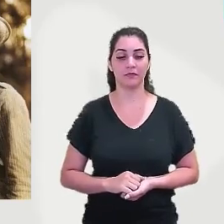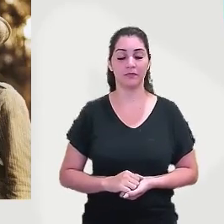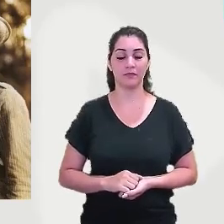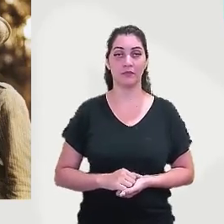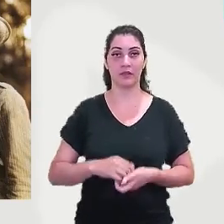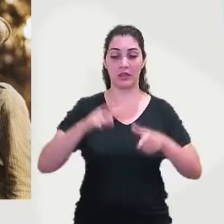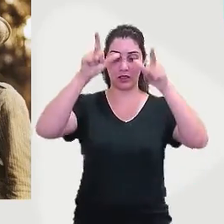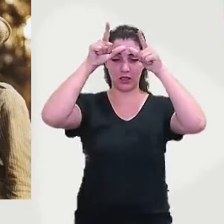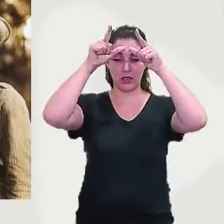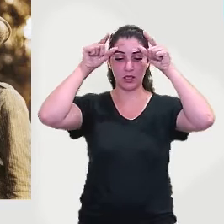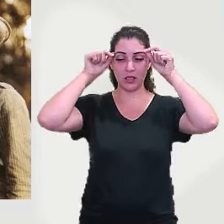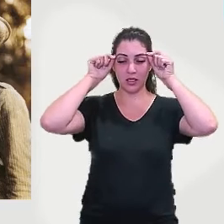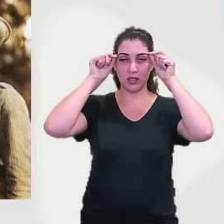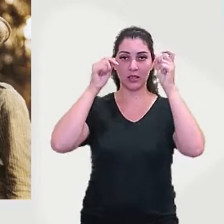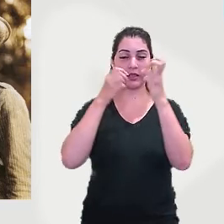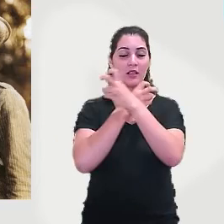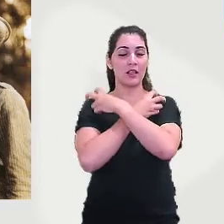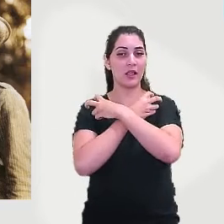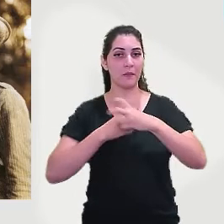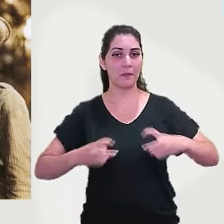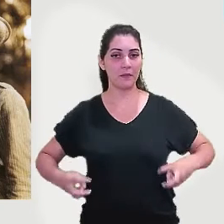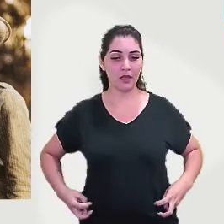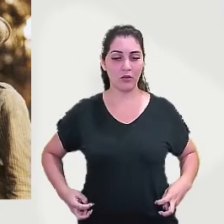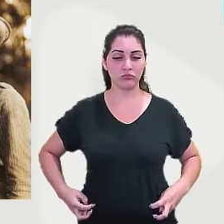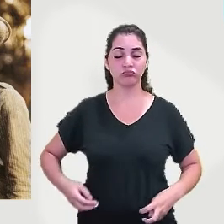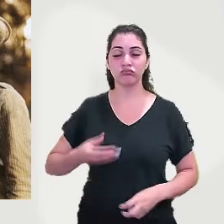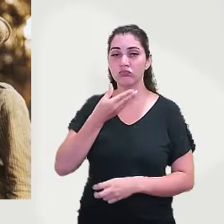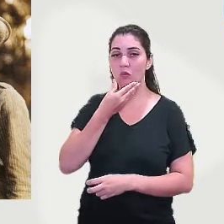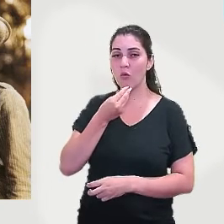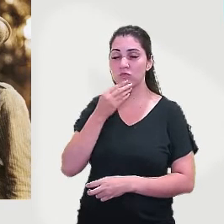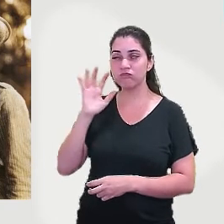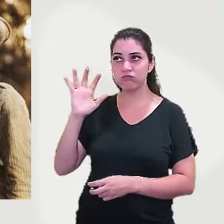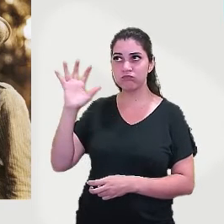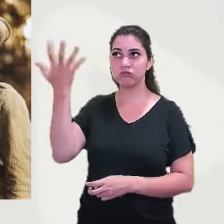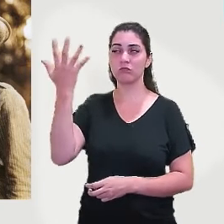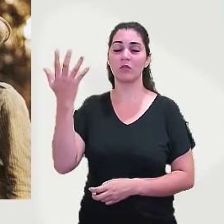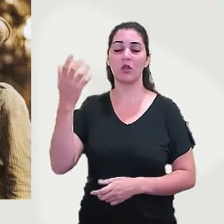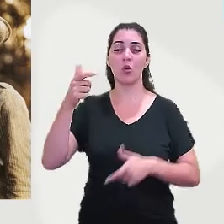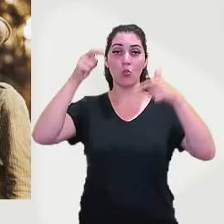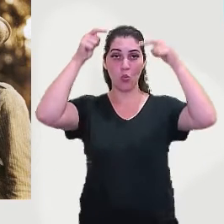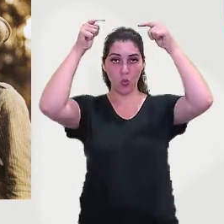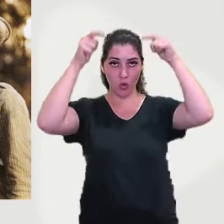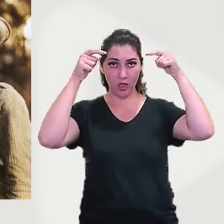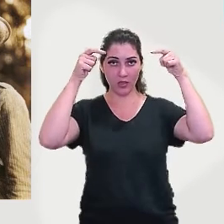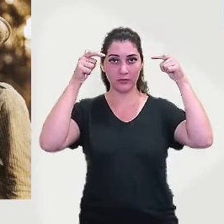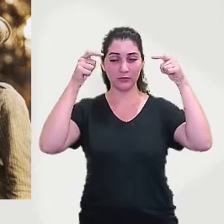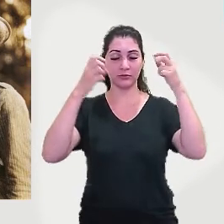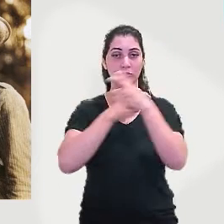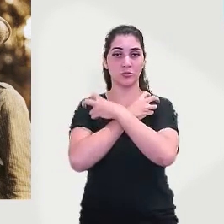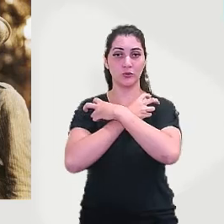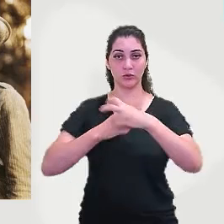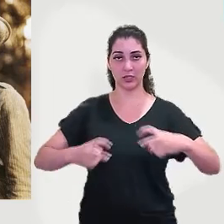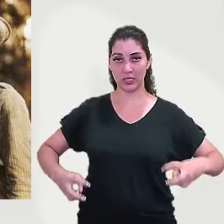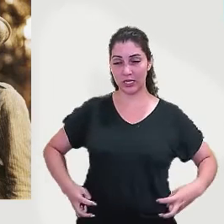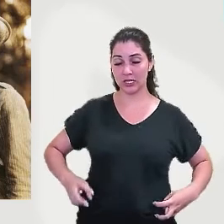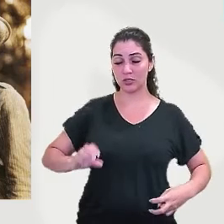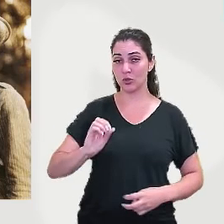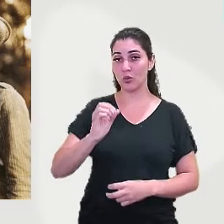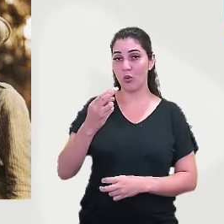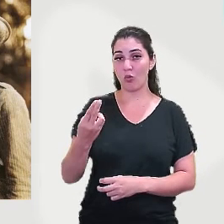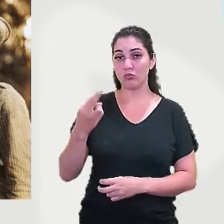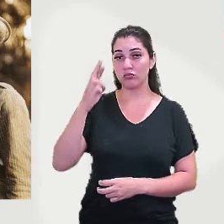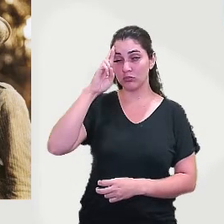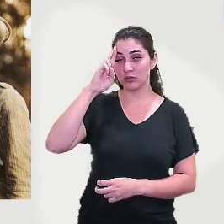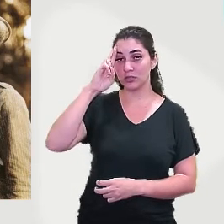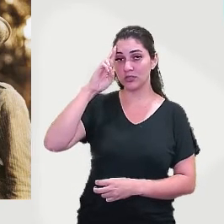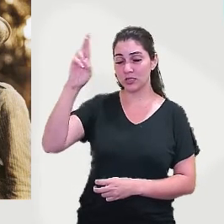Lampião foi uma figura revolucionária, considerado o rei do cangaço, ou o senhor do sertão. Seu nome